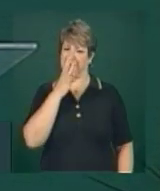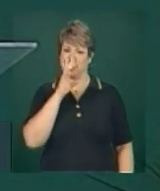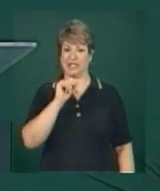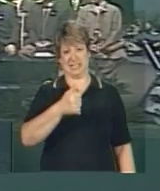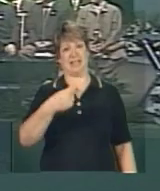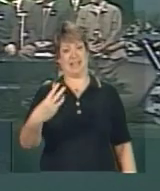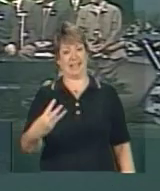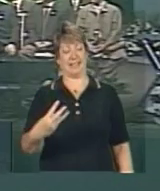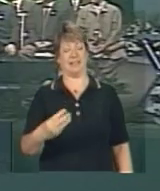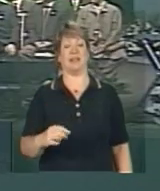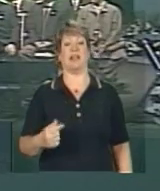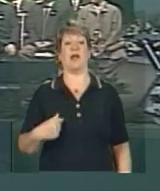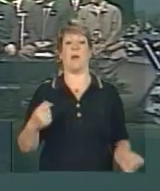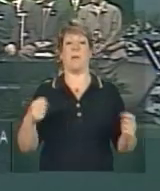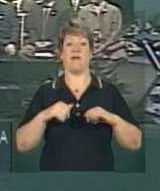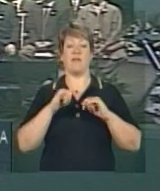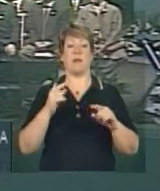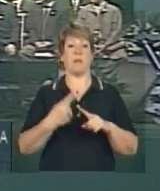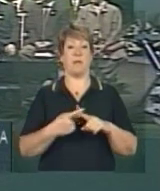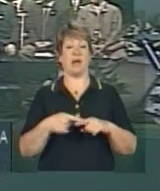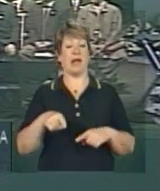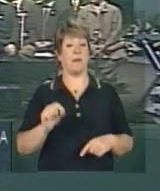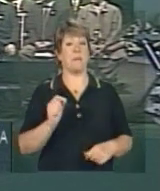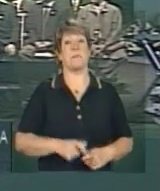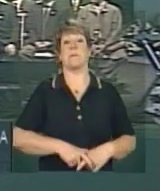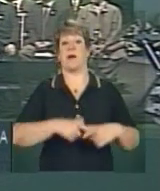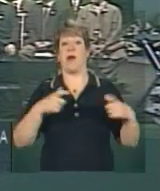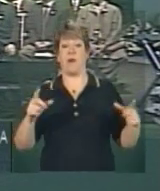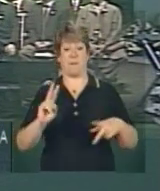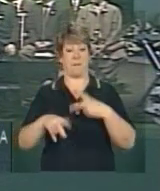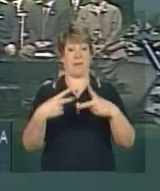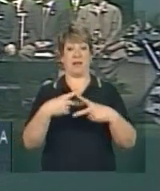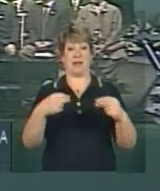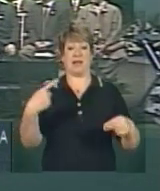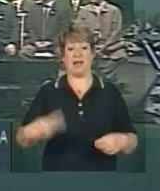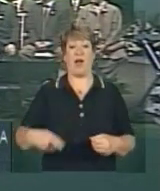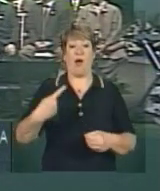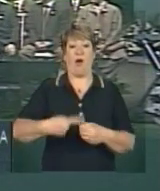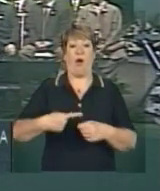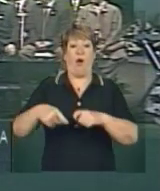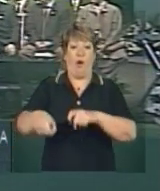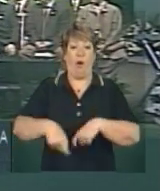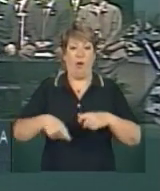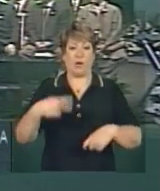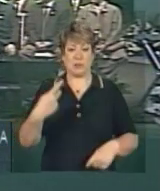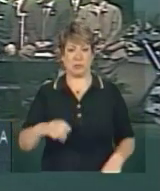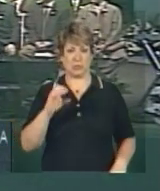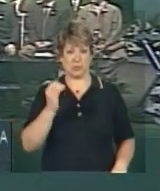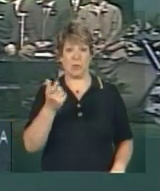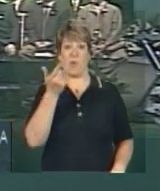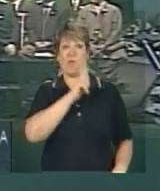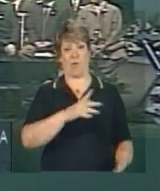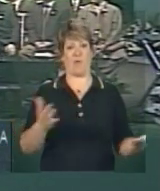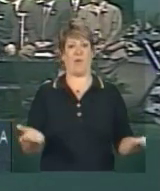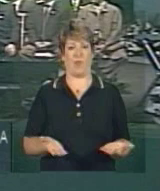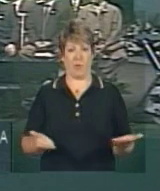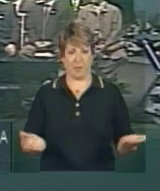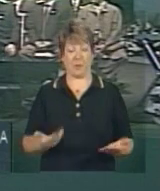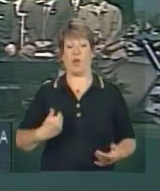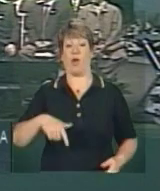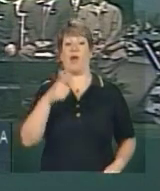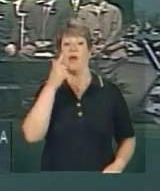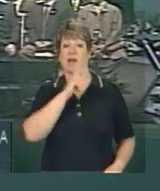principalmente dizer que é um dos maiores presentes que o interior do Rio Grande do Sul recebe hoje. Nós ganhamos dois presentes, presidente